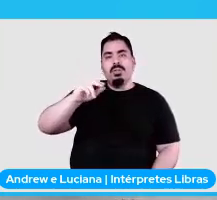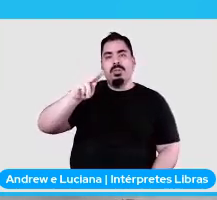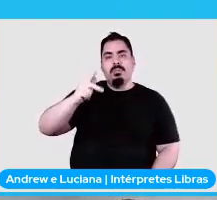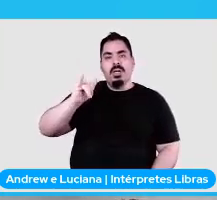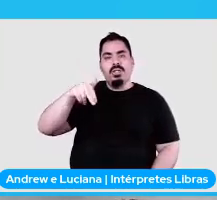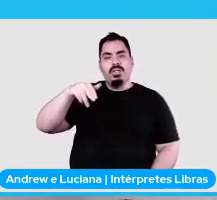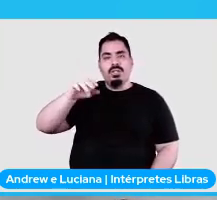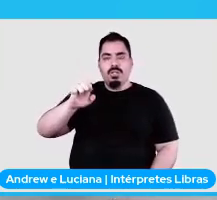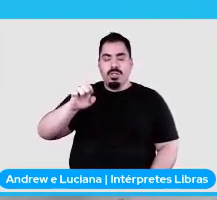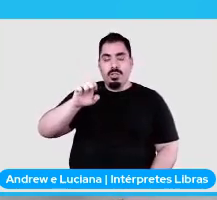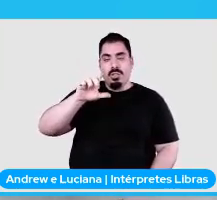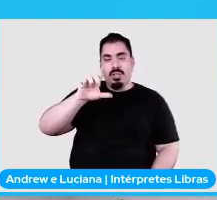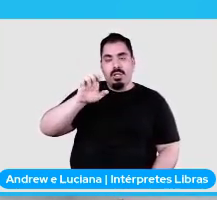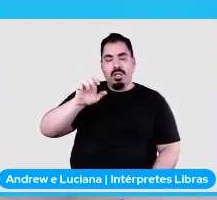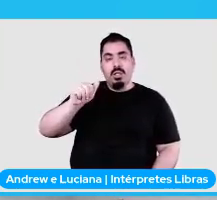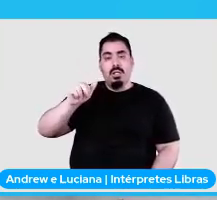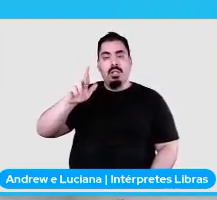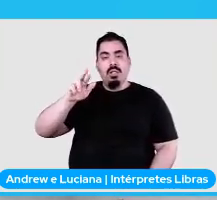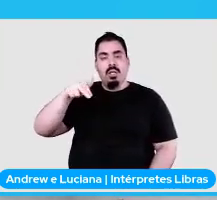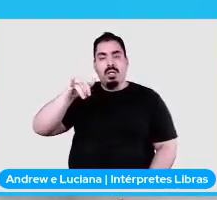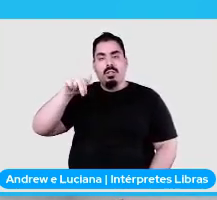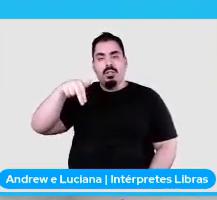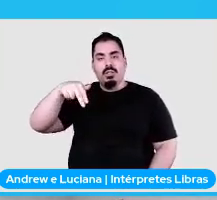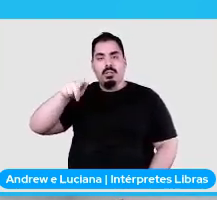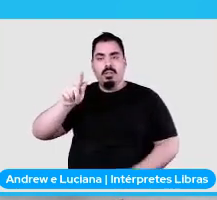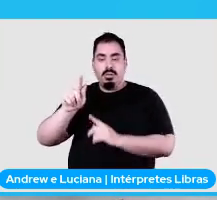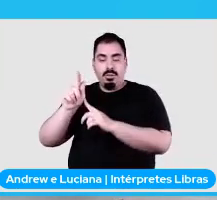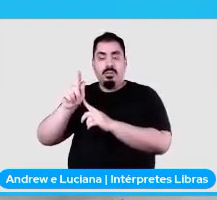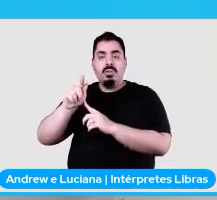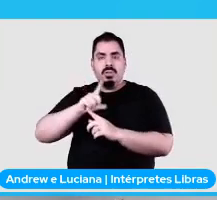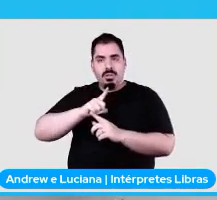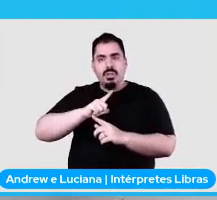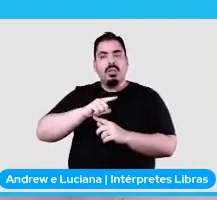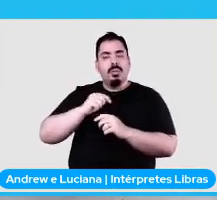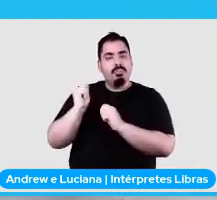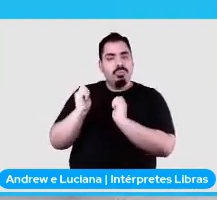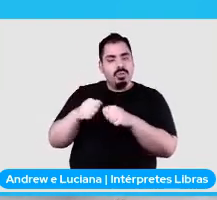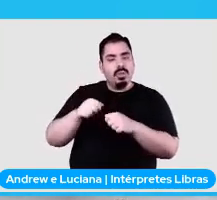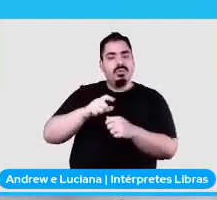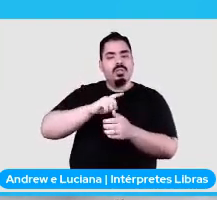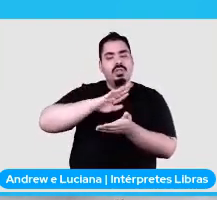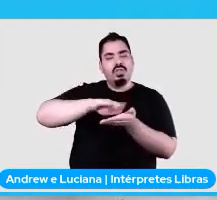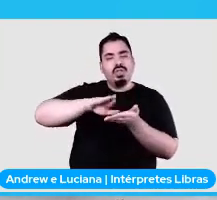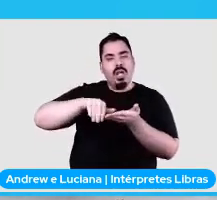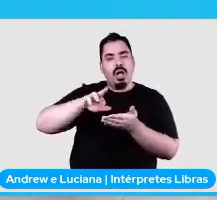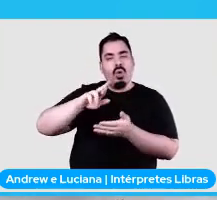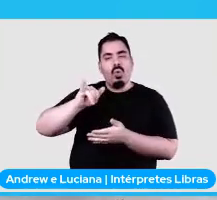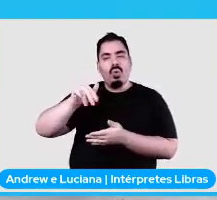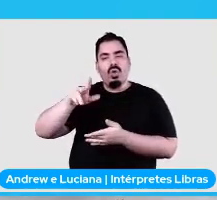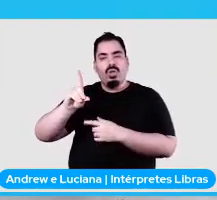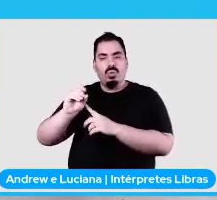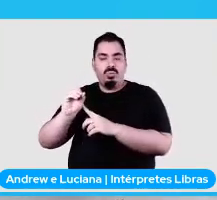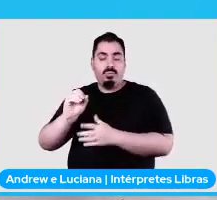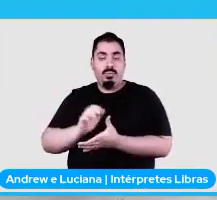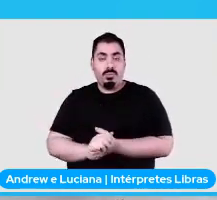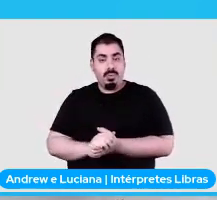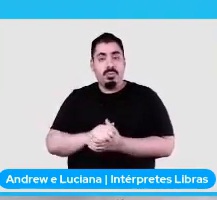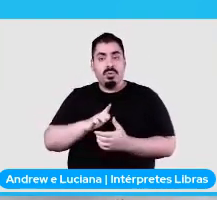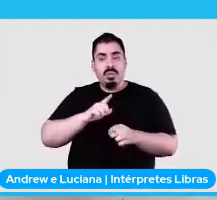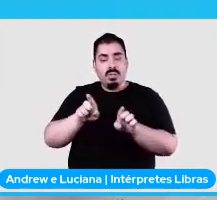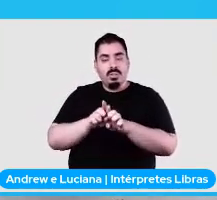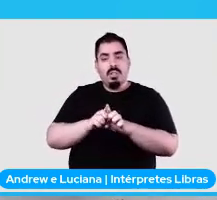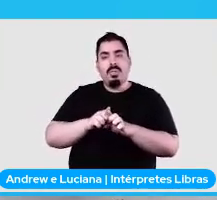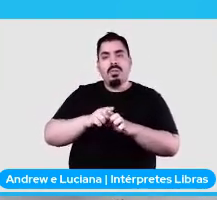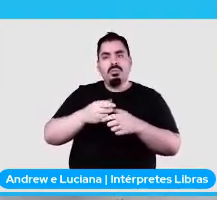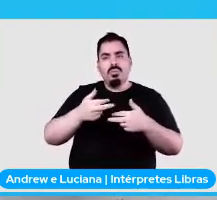a gente poder ter modelos mais genéricos, né? Algumas heurísticas. Tem até a questão de não pré-processamento na tarefa de NLP,